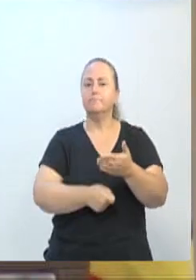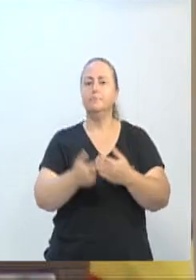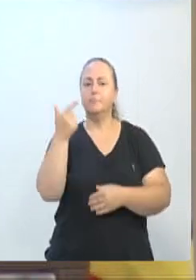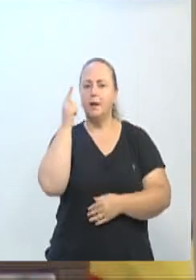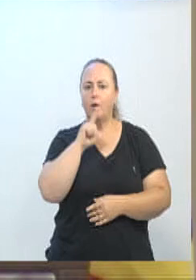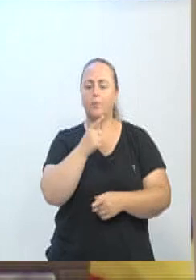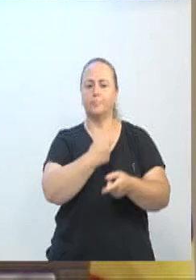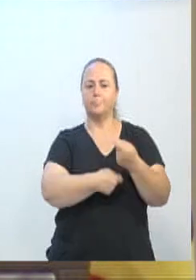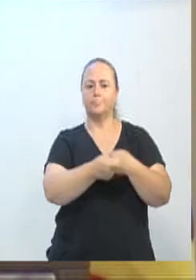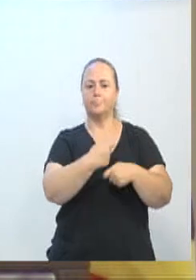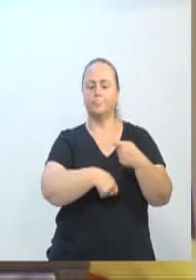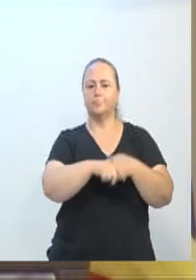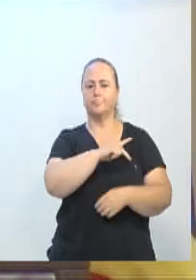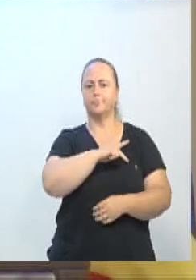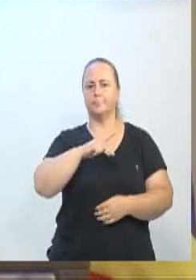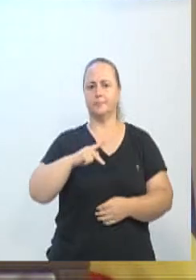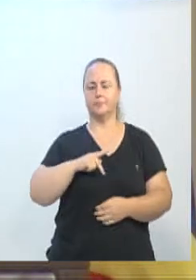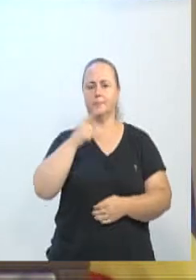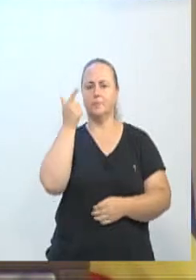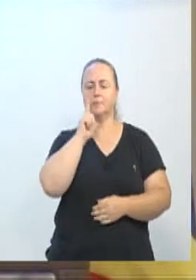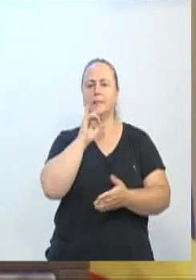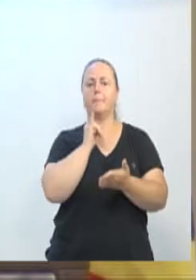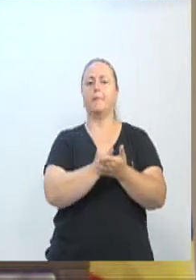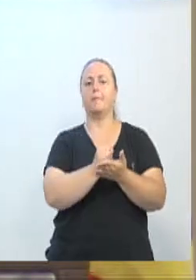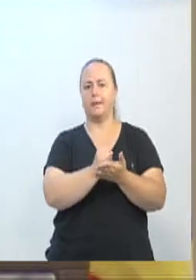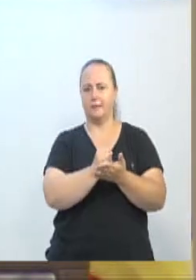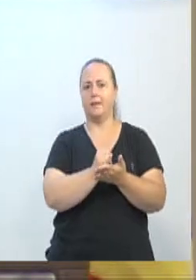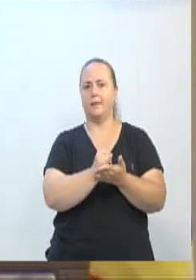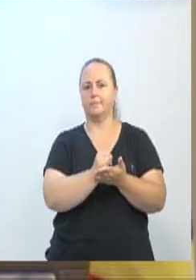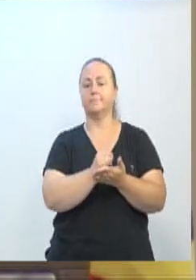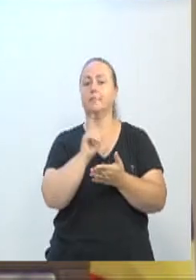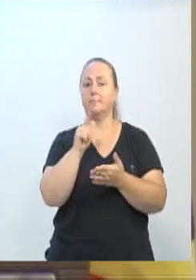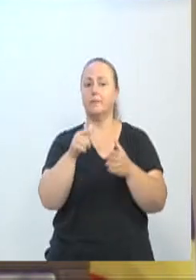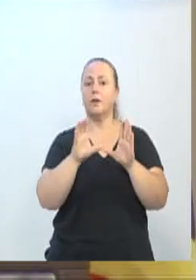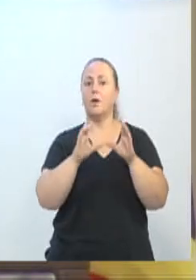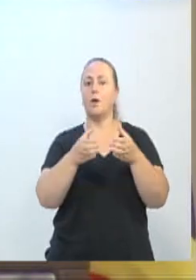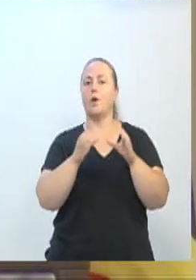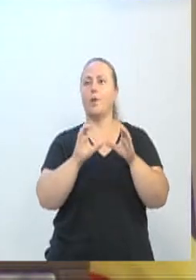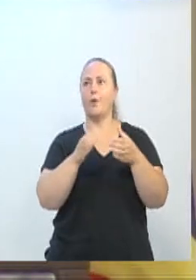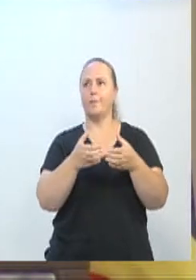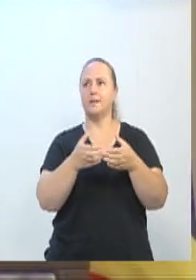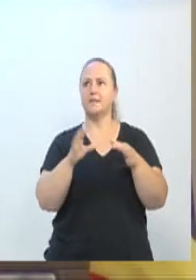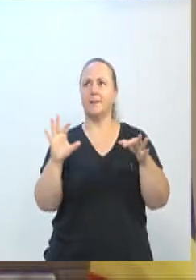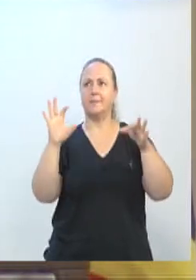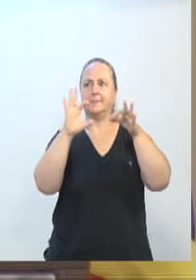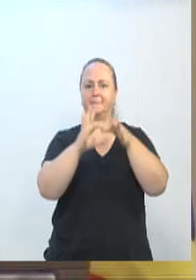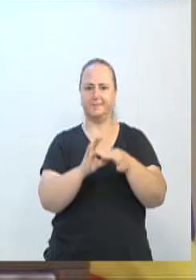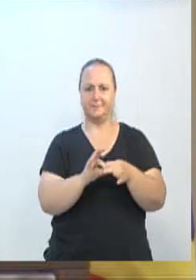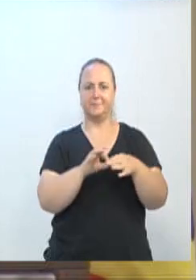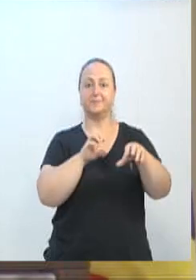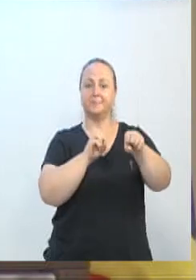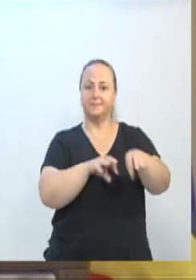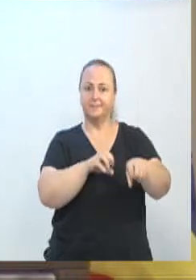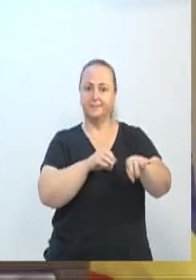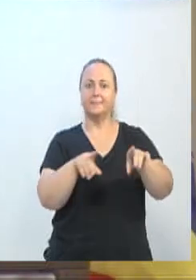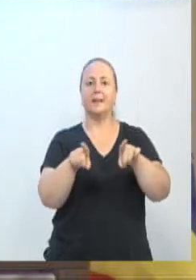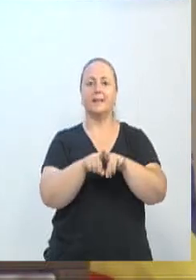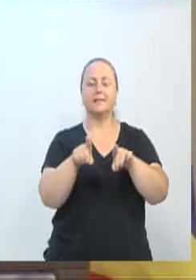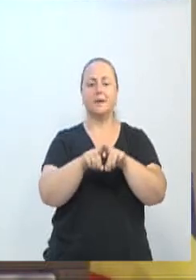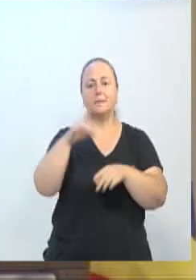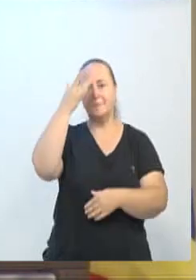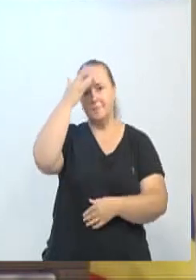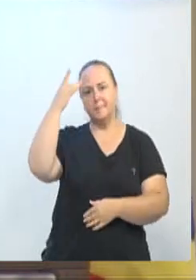administração pública a gente realmente implementar, inclusive é uma possibilidade da nossa própria comissão, já que é a Comissão Integrada da Educação e também entra a pessoa com